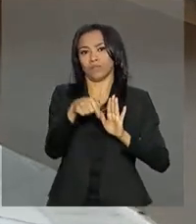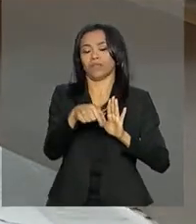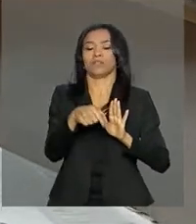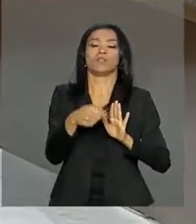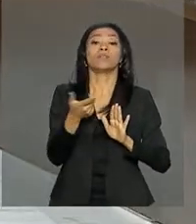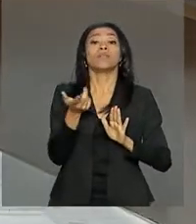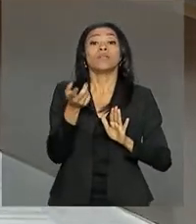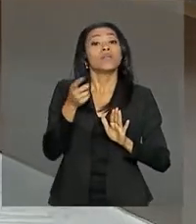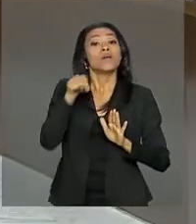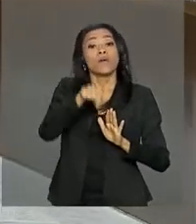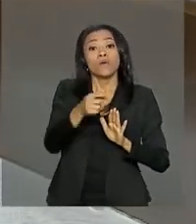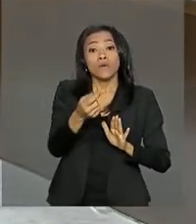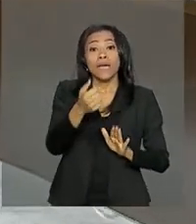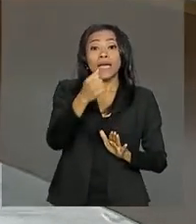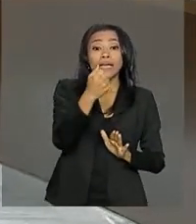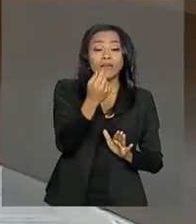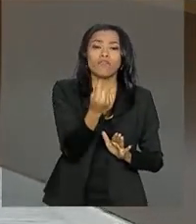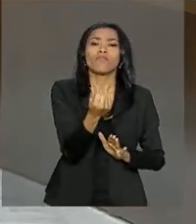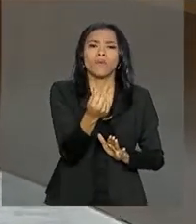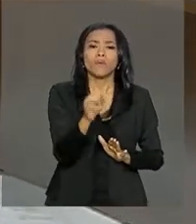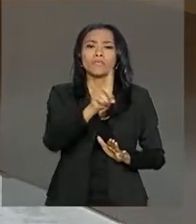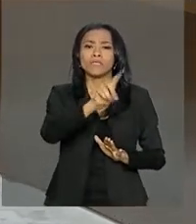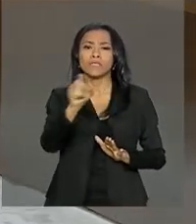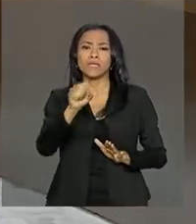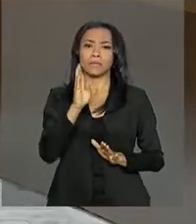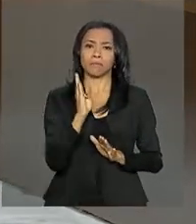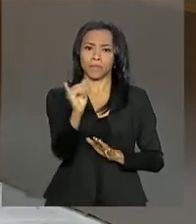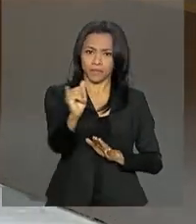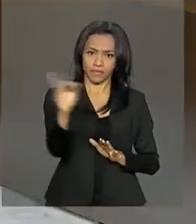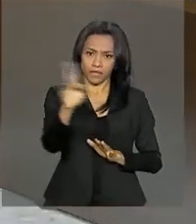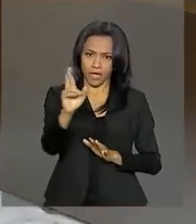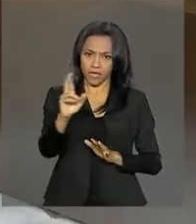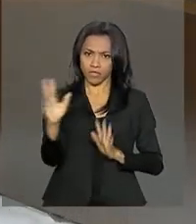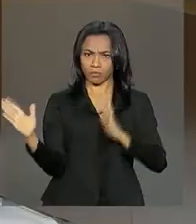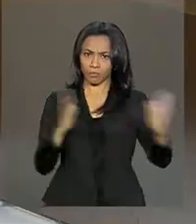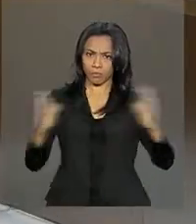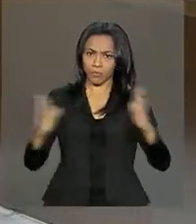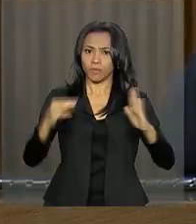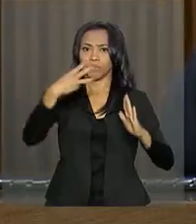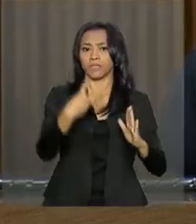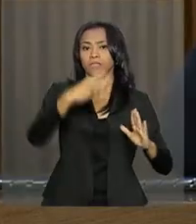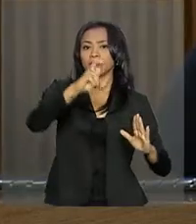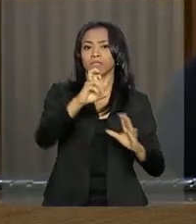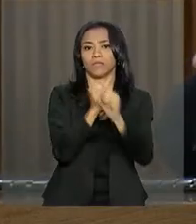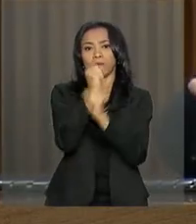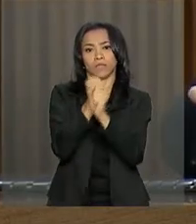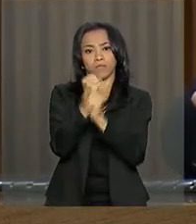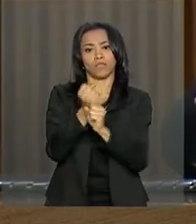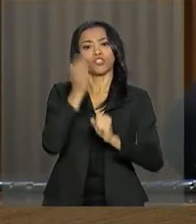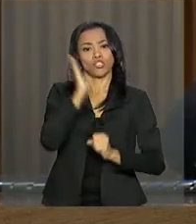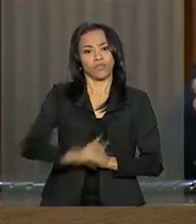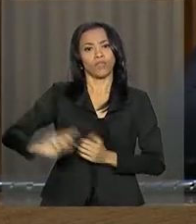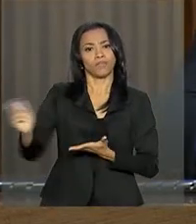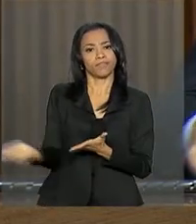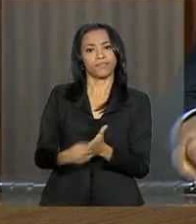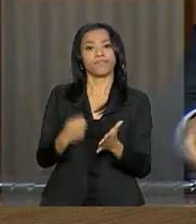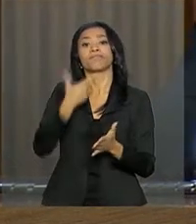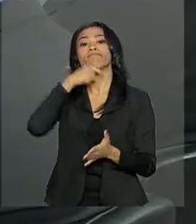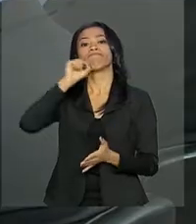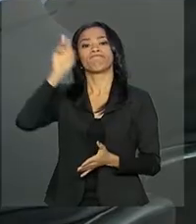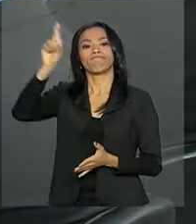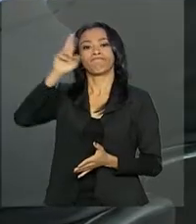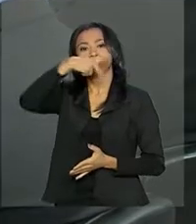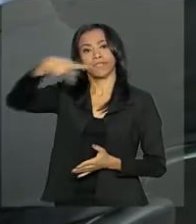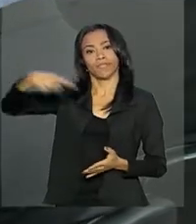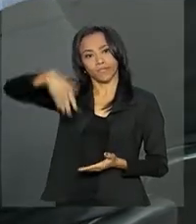investimento previsto é de 100 bilhões de reais nos próximos 35 anos. O aval foi dado pelo presidente Michel Temer